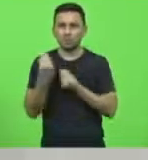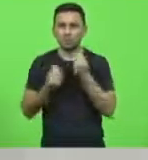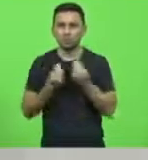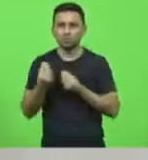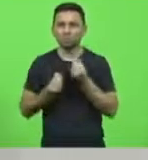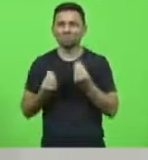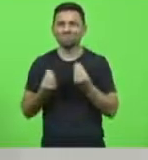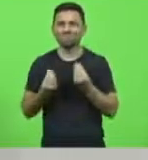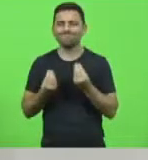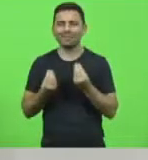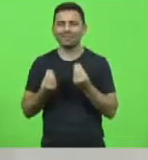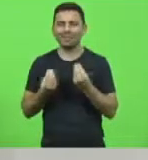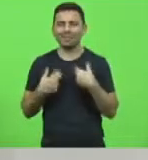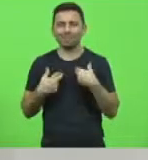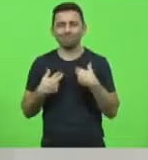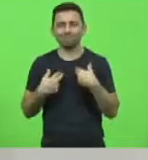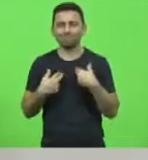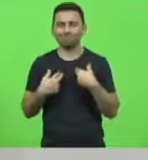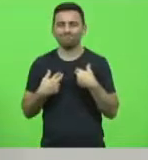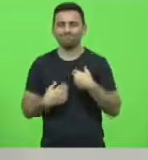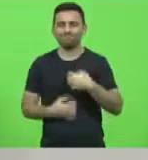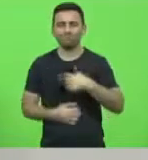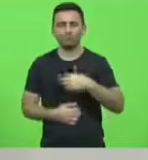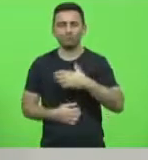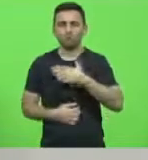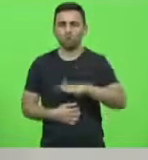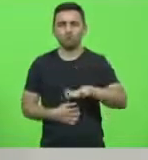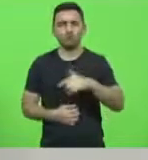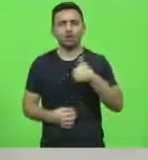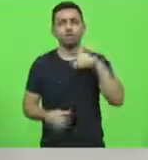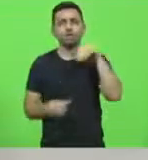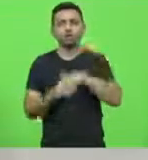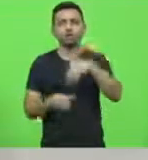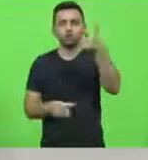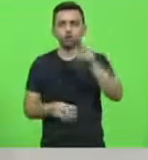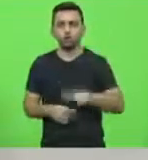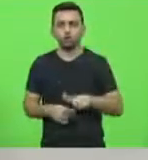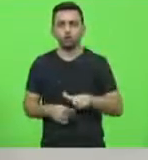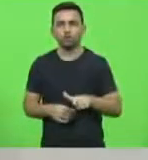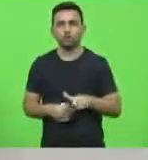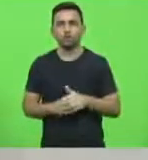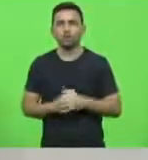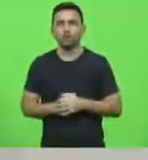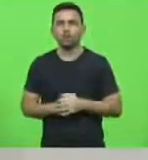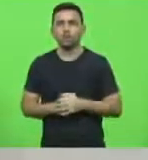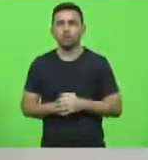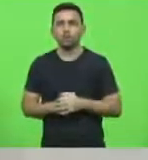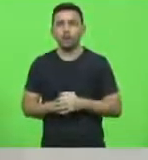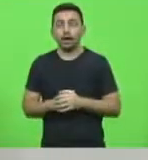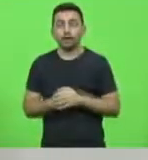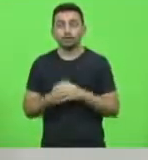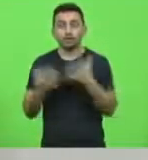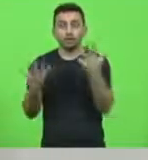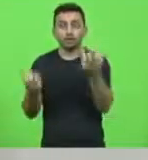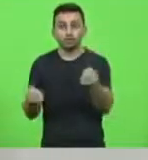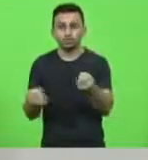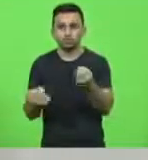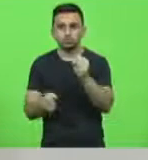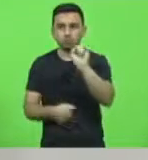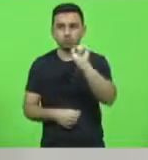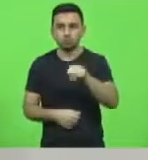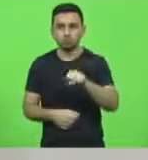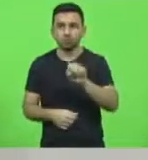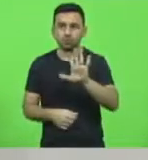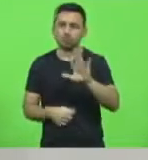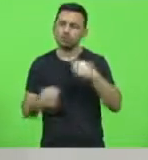que me causa indignação. Eu vou votar mais uma vez, mas eu não poderia a favor, mas não poderia deixar de